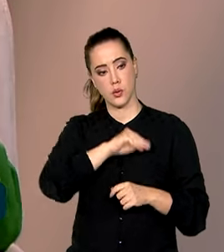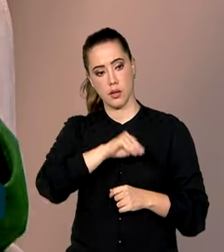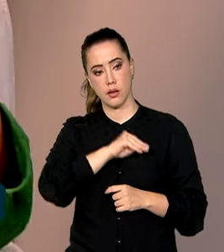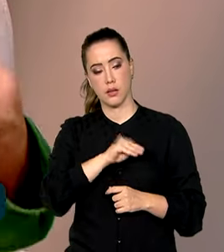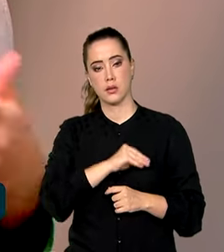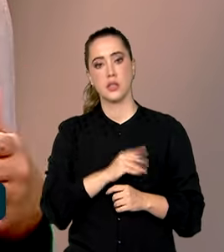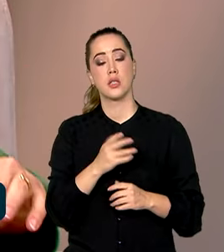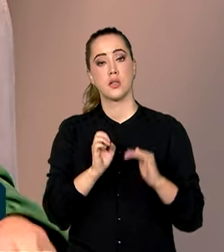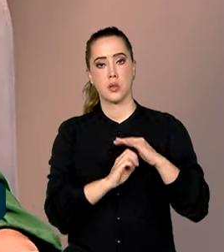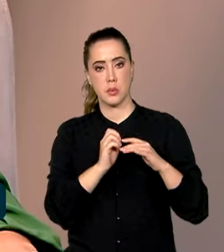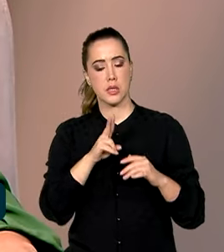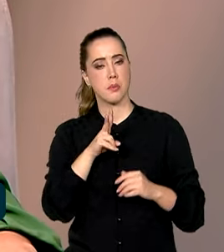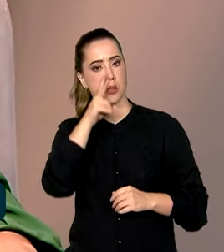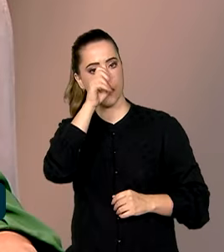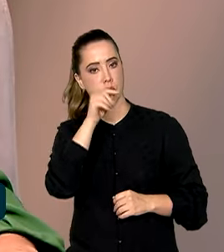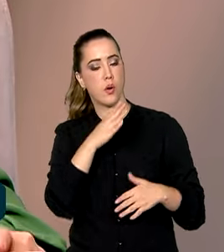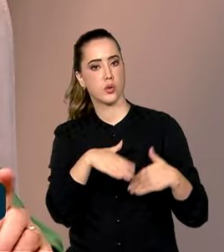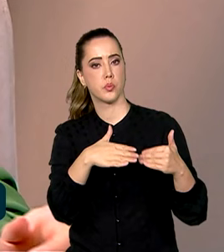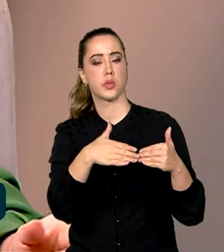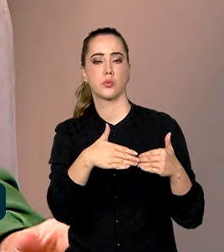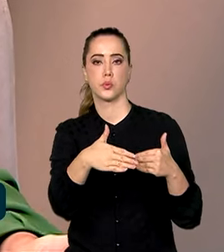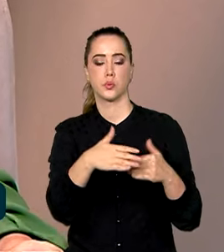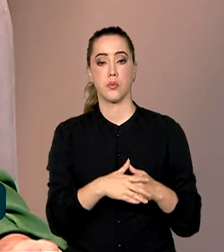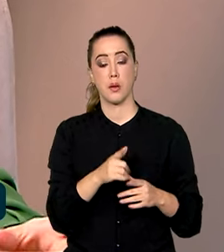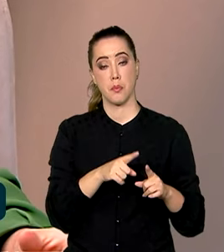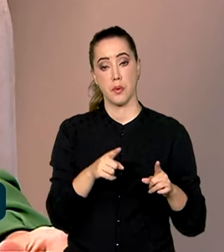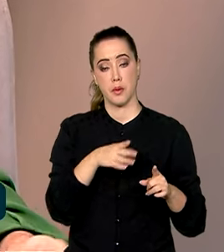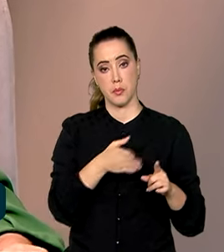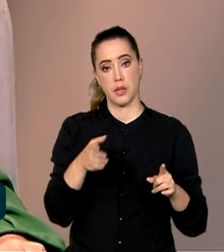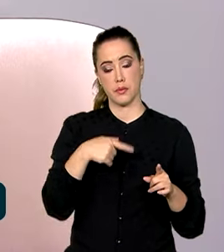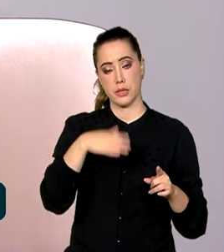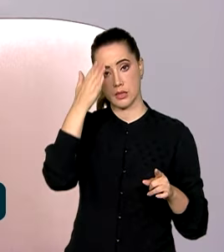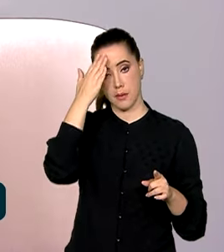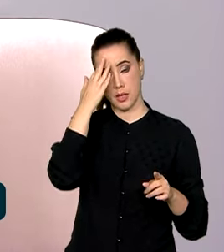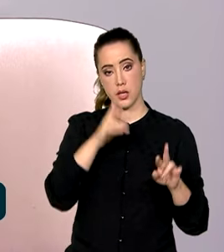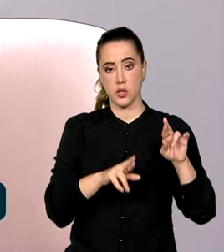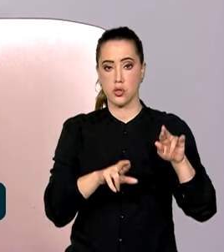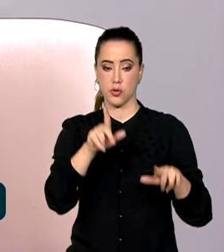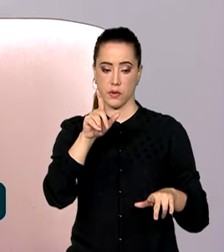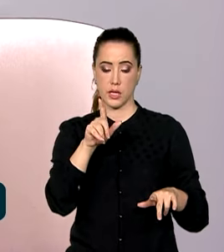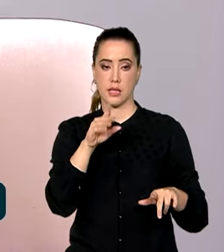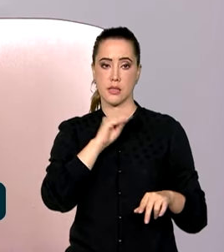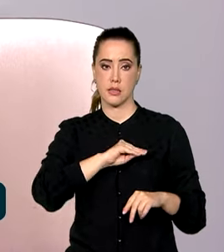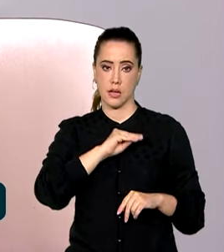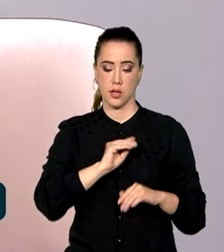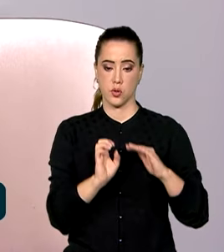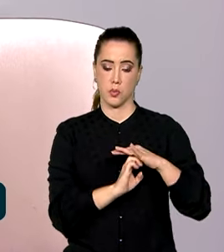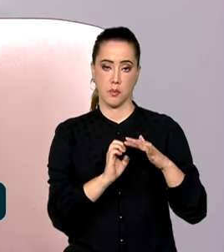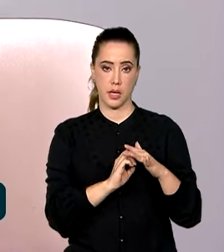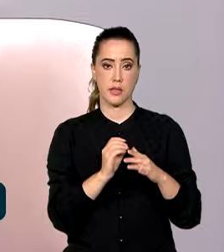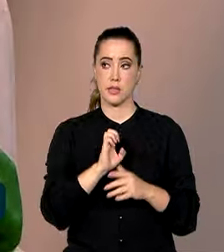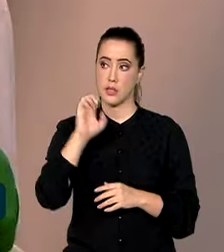elas são mais longevas, elas resistem melhor às dificuldades. Para você ter uma ideia do bônus salarial, da diferença salarial entre uma empresa